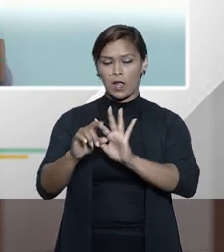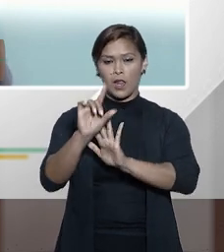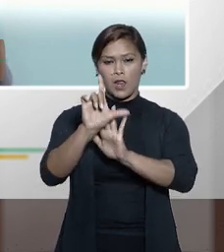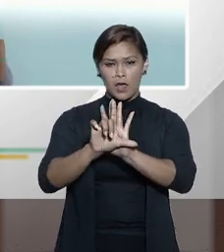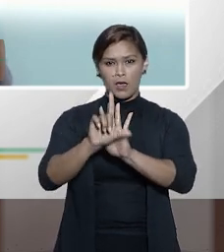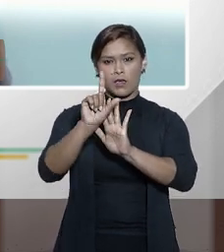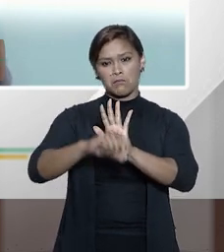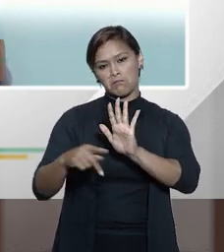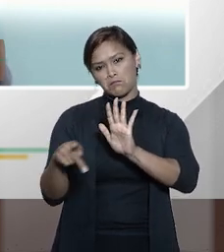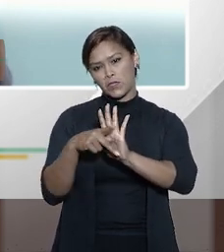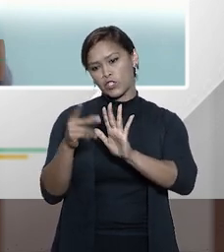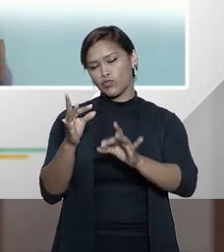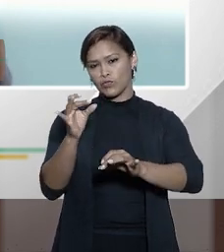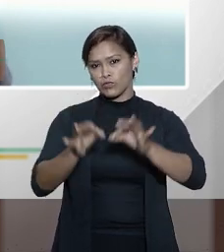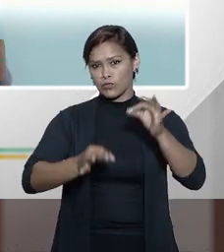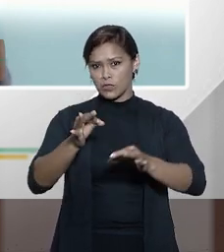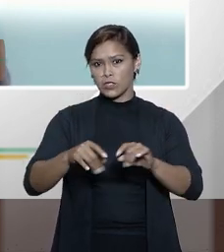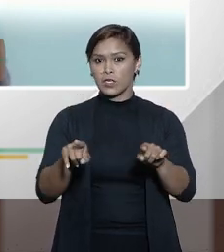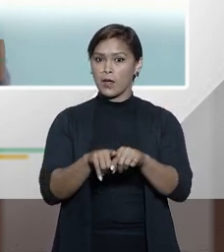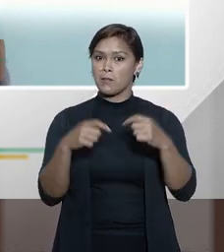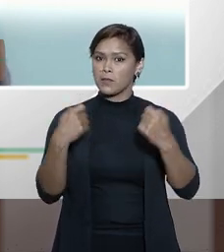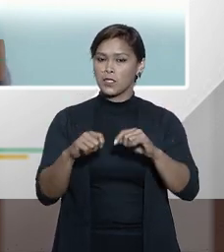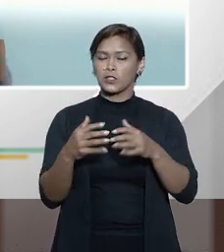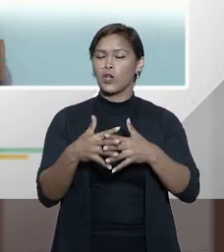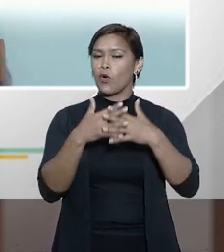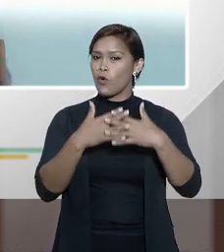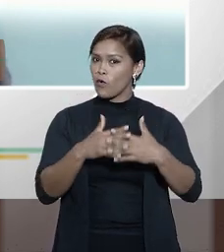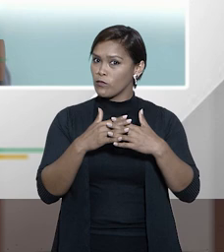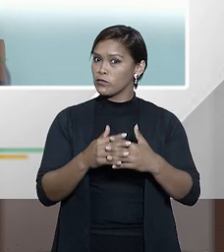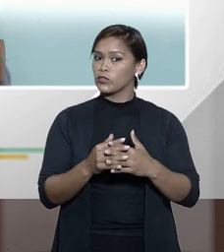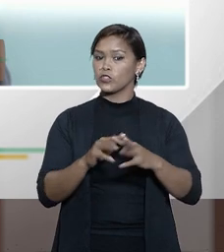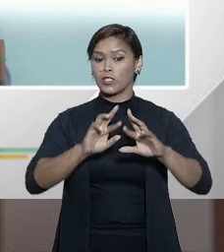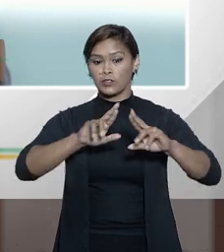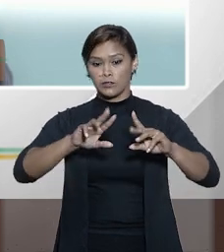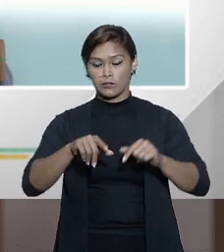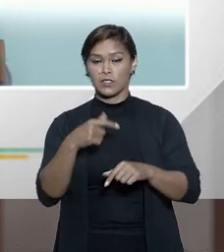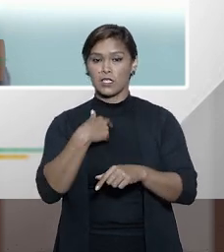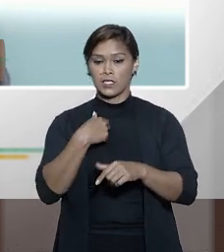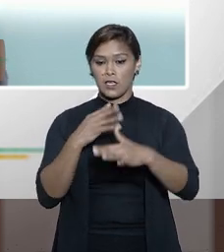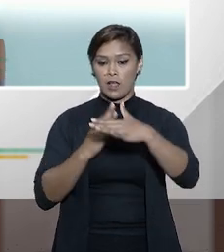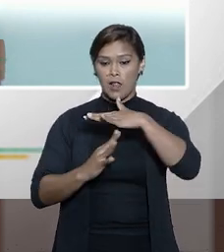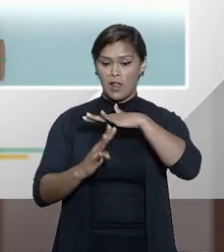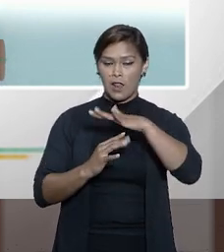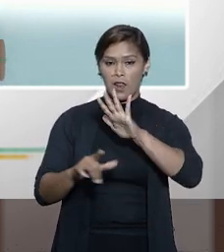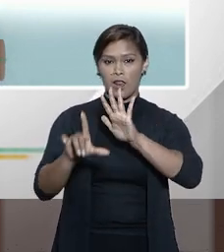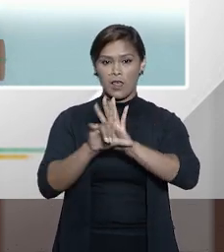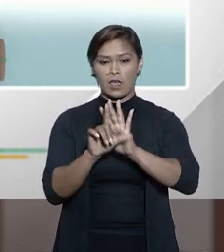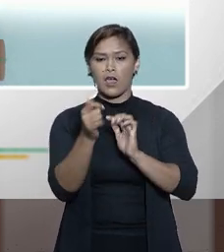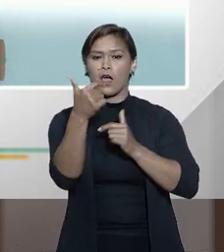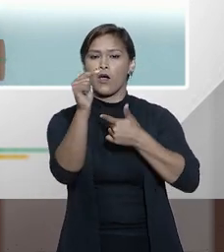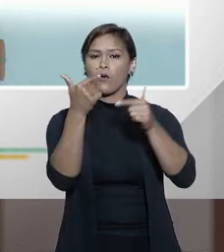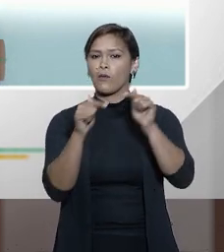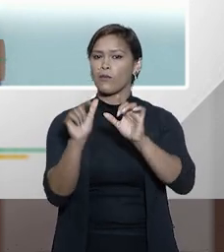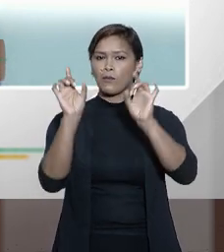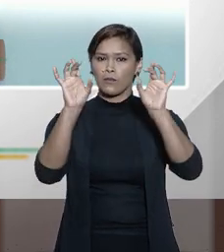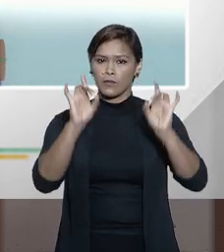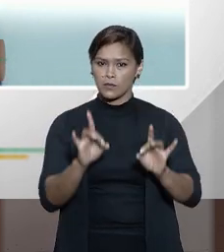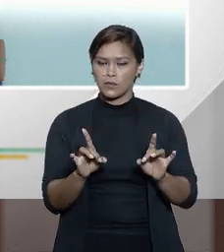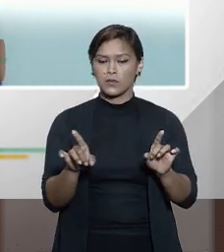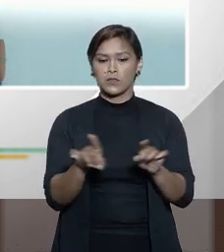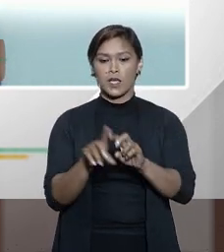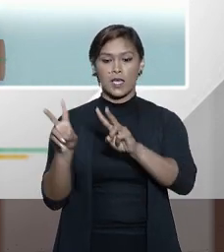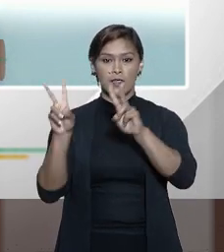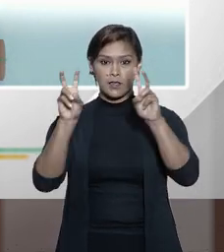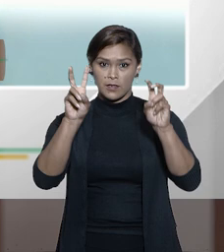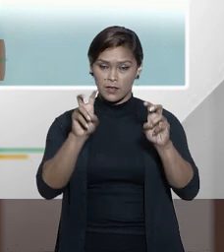traz de cooperação jurídica internacional, porque também é preciso não confundir, né? A lei de migração, ela trata de alguns temas e